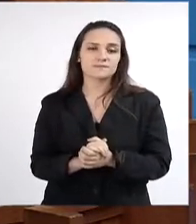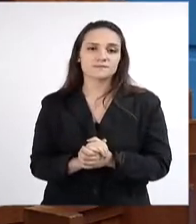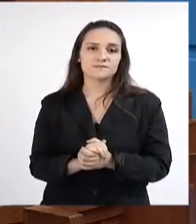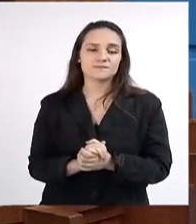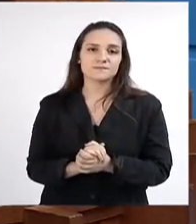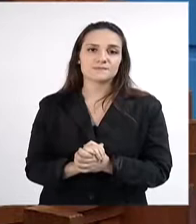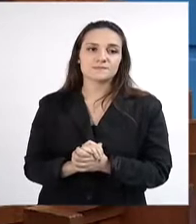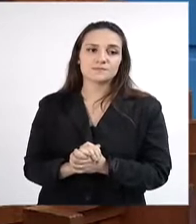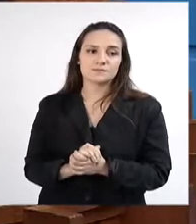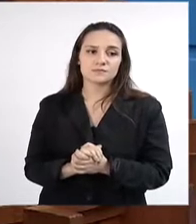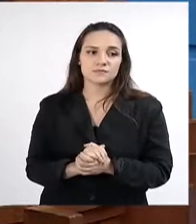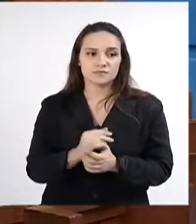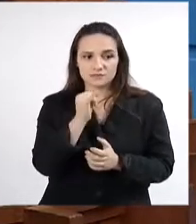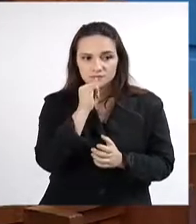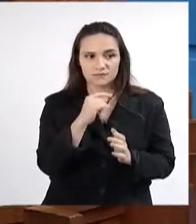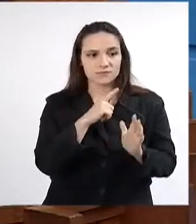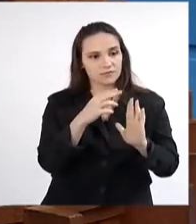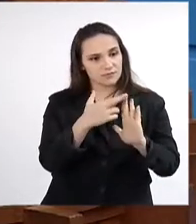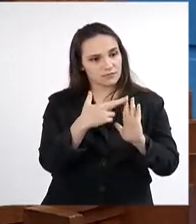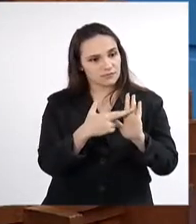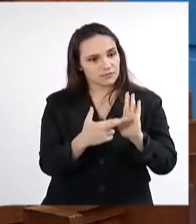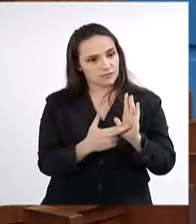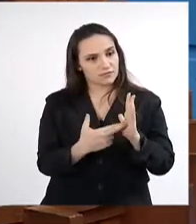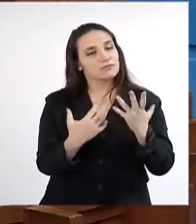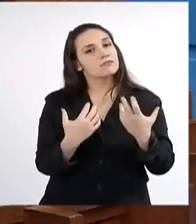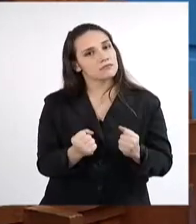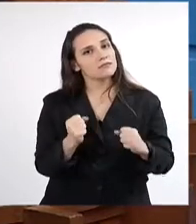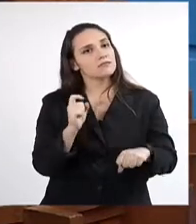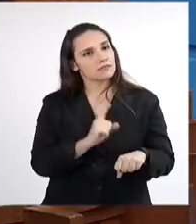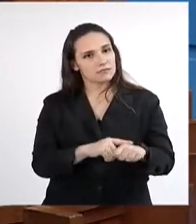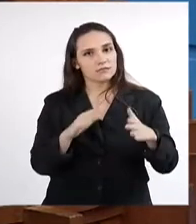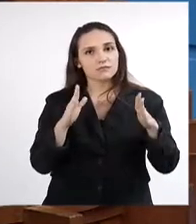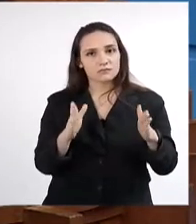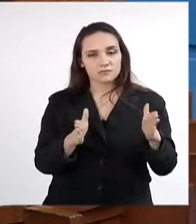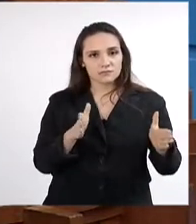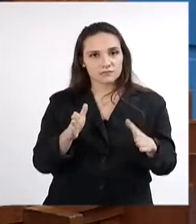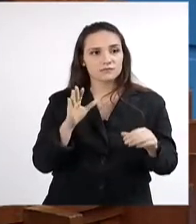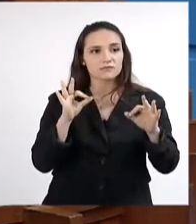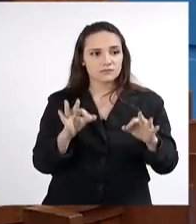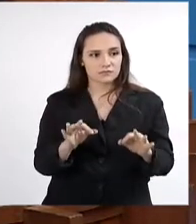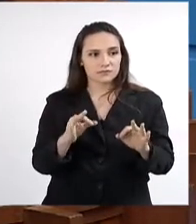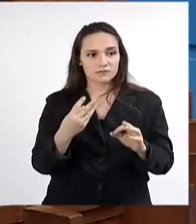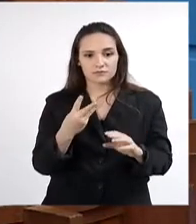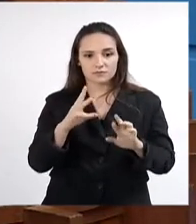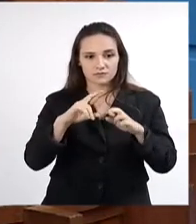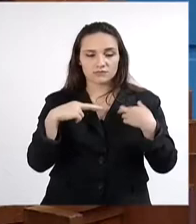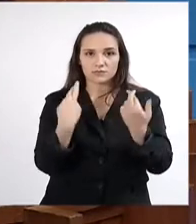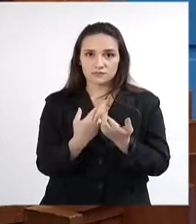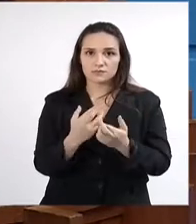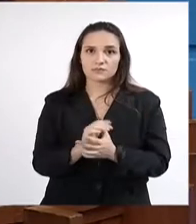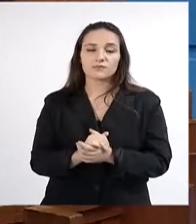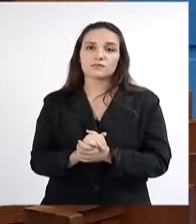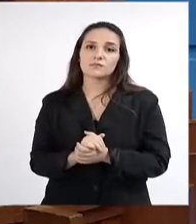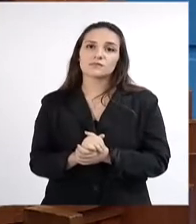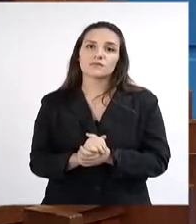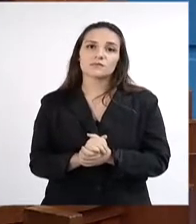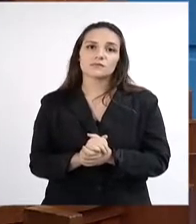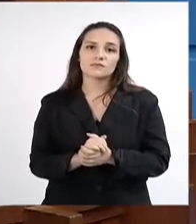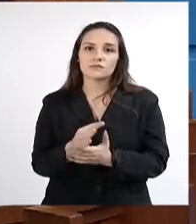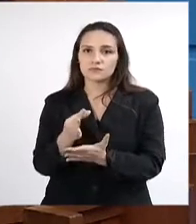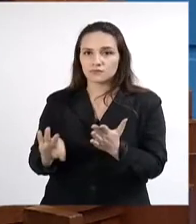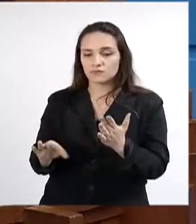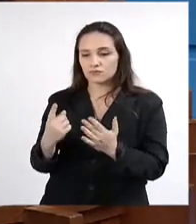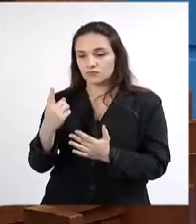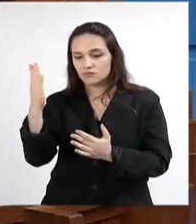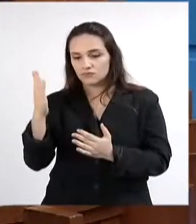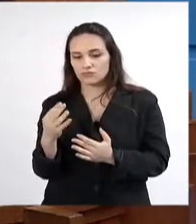recolhidos os requisitos de admissibilidade no tempo regimental de três sessões e a assinatura de um terço